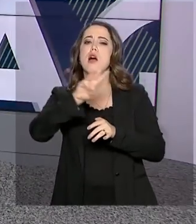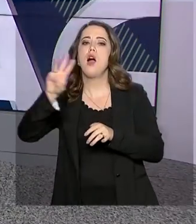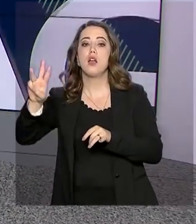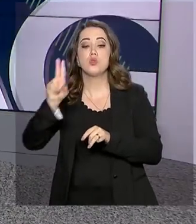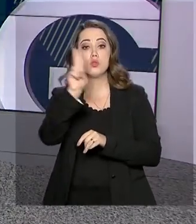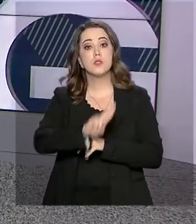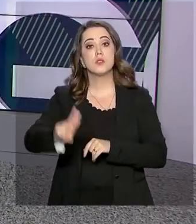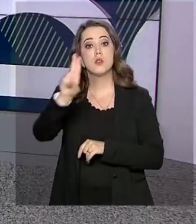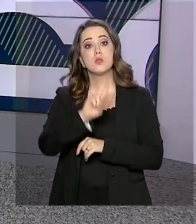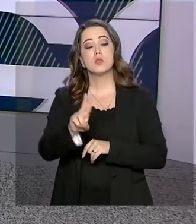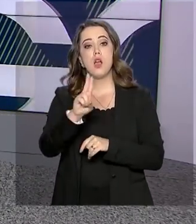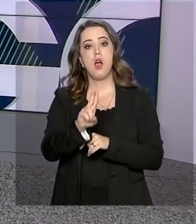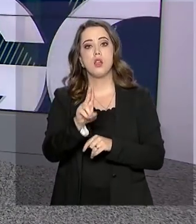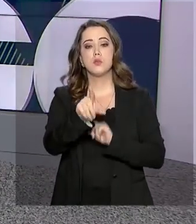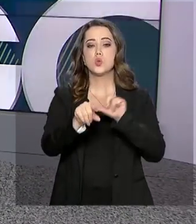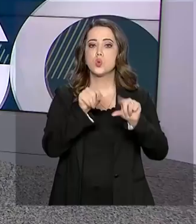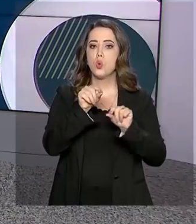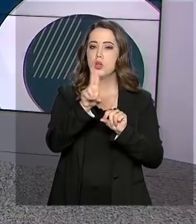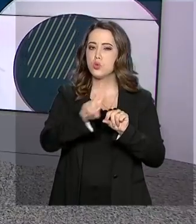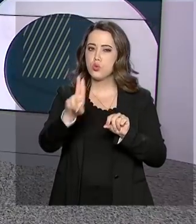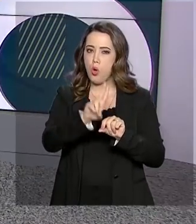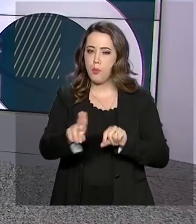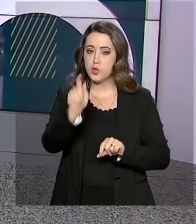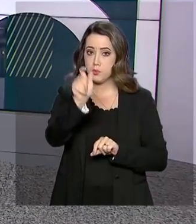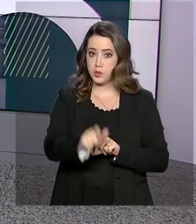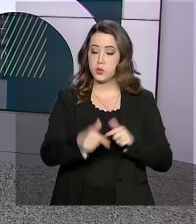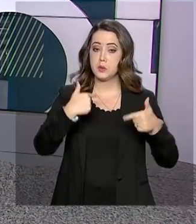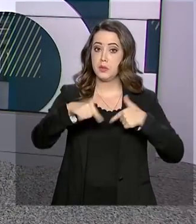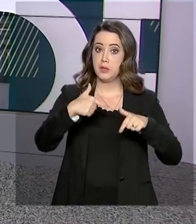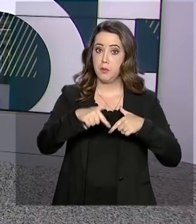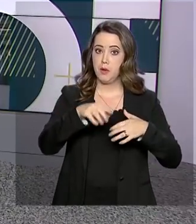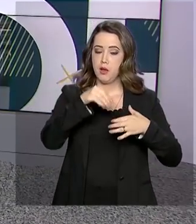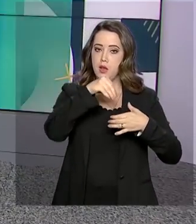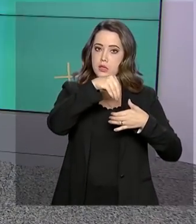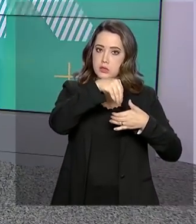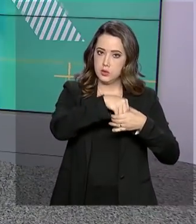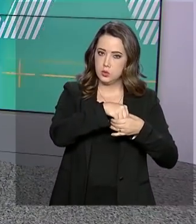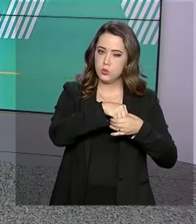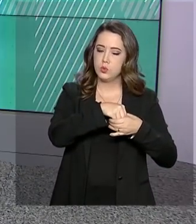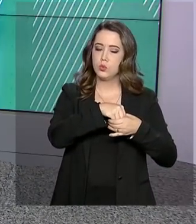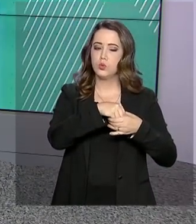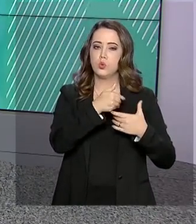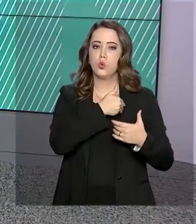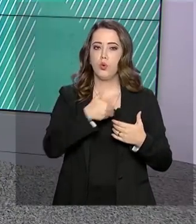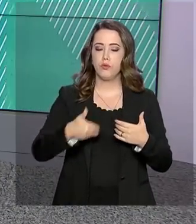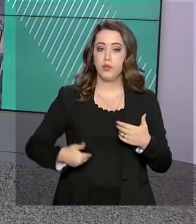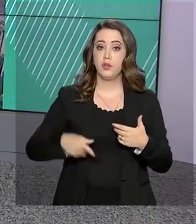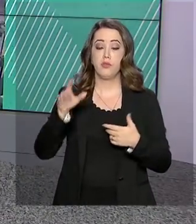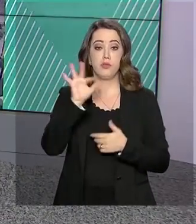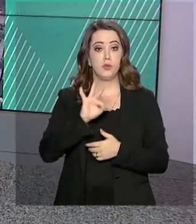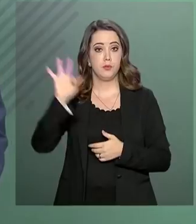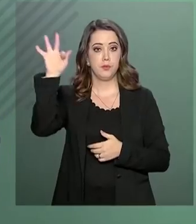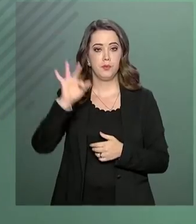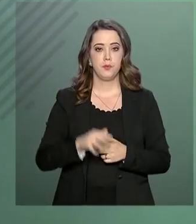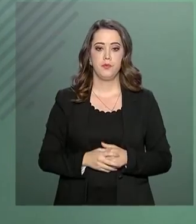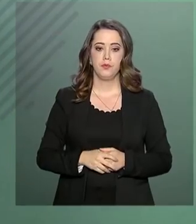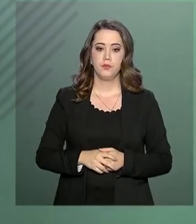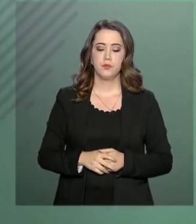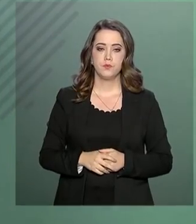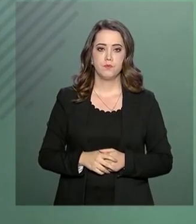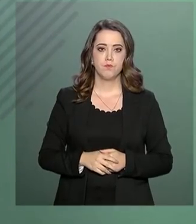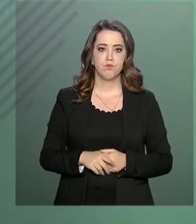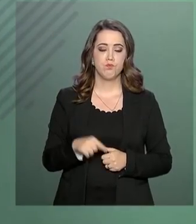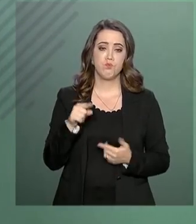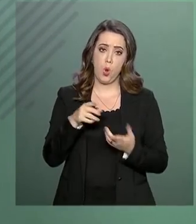será usada para regular as indicações de cargos e funções de confiança no âmbito da administração federal. Ele